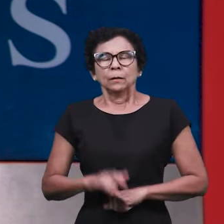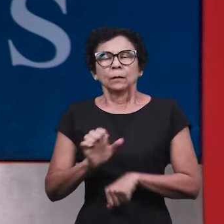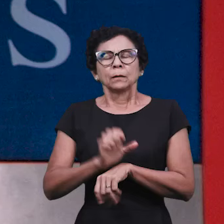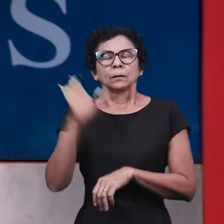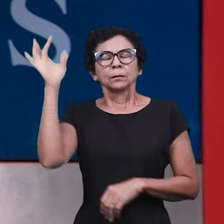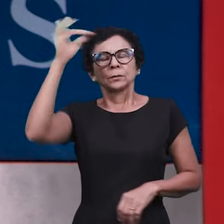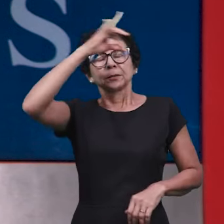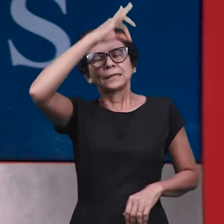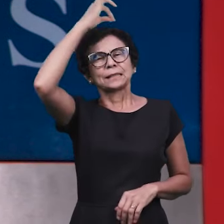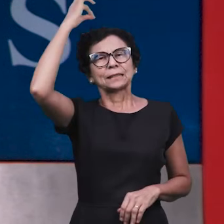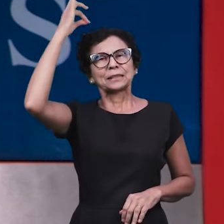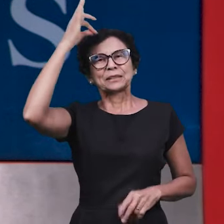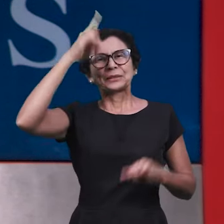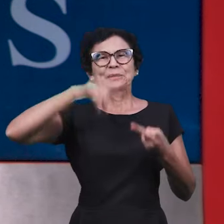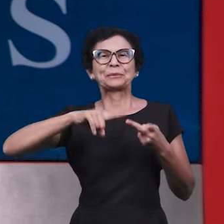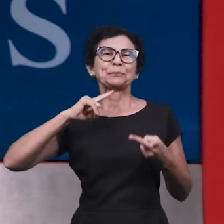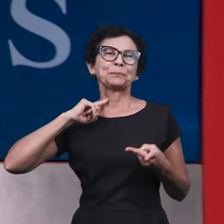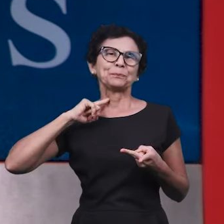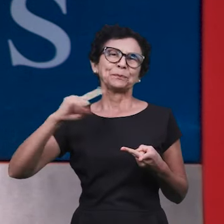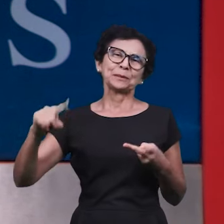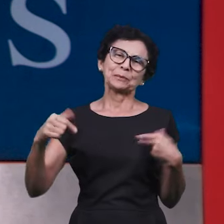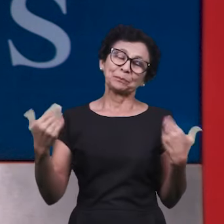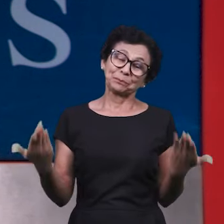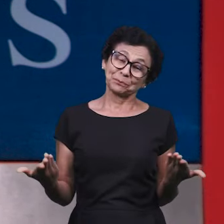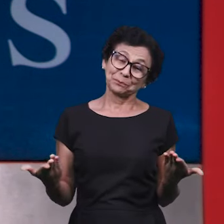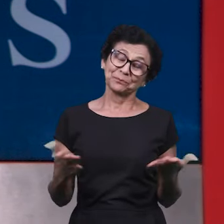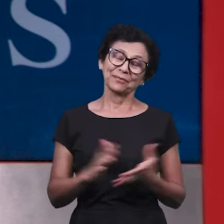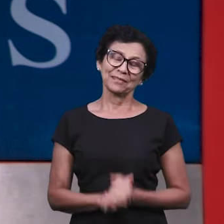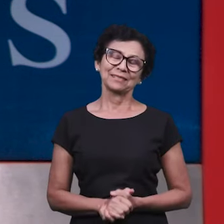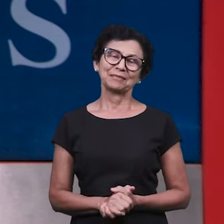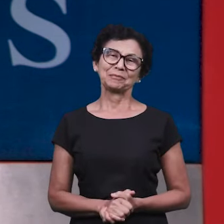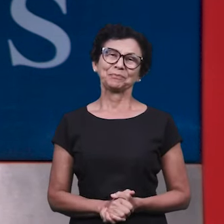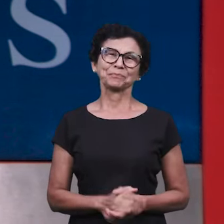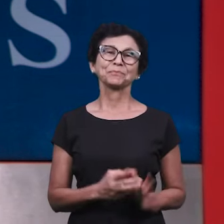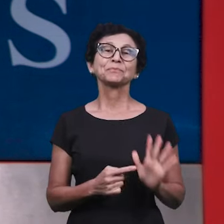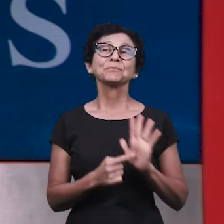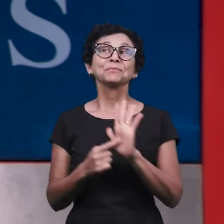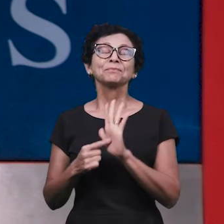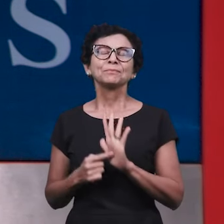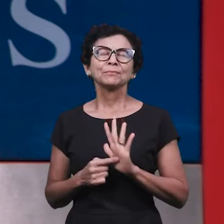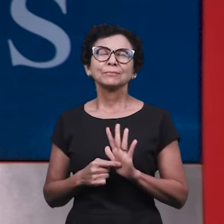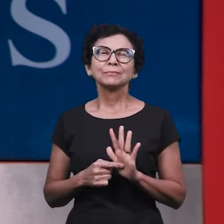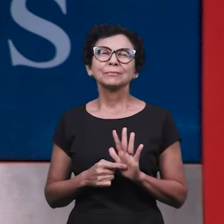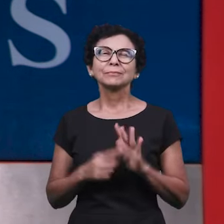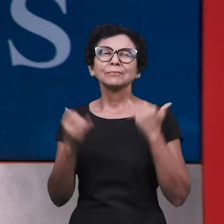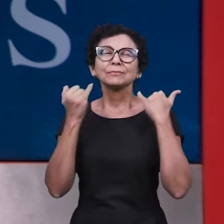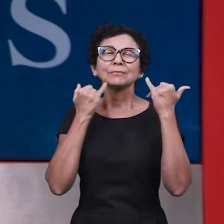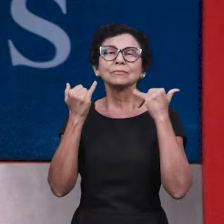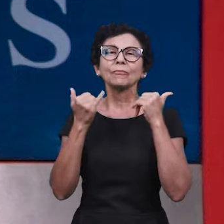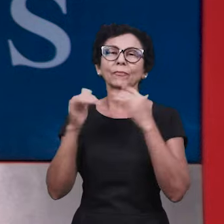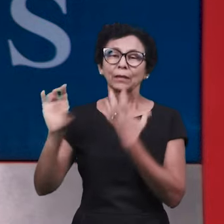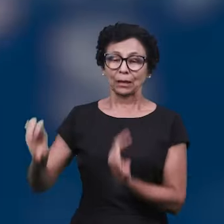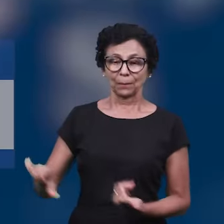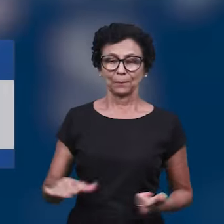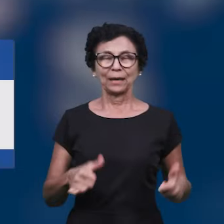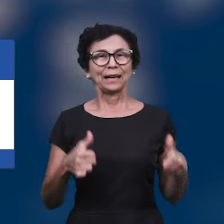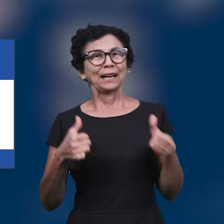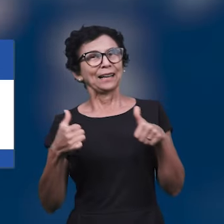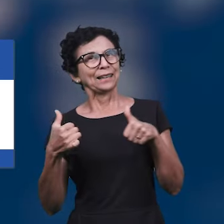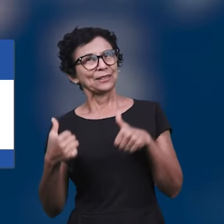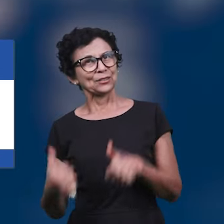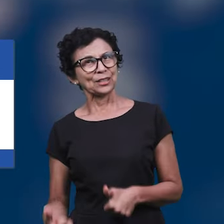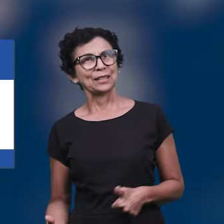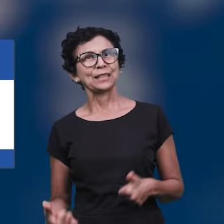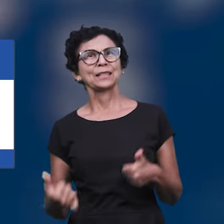Santo e Minas Gerais. E é claro, iniciamos aqui os destaques dessa semana falando de batismos, né, várias